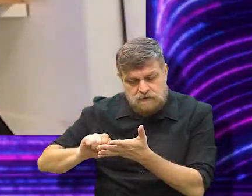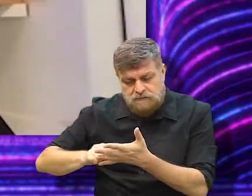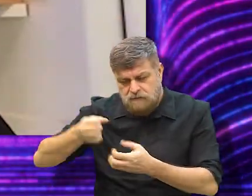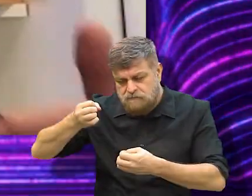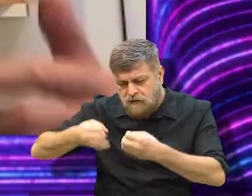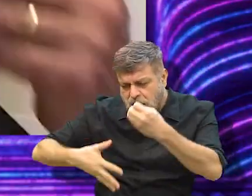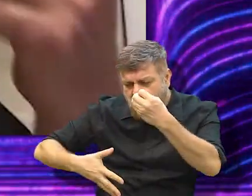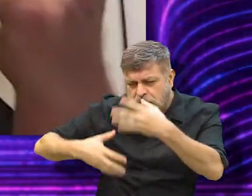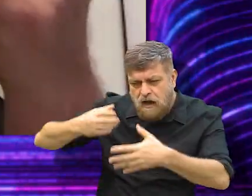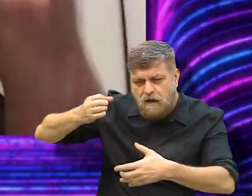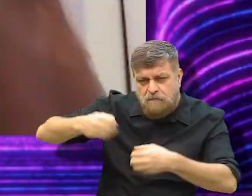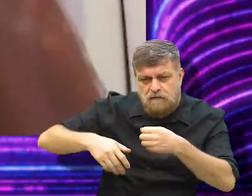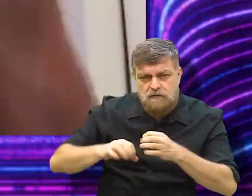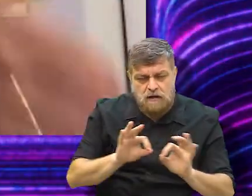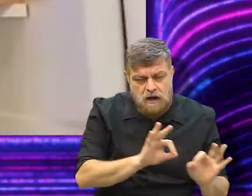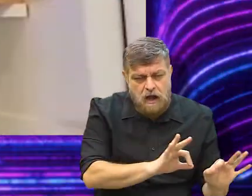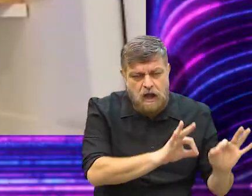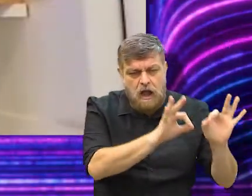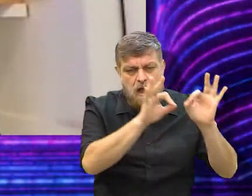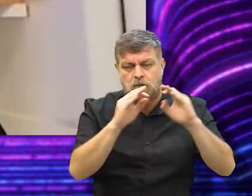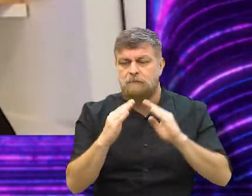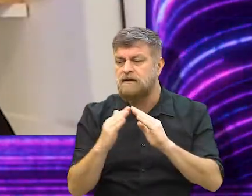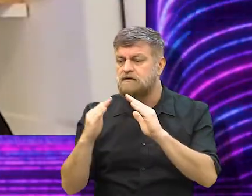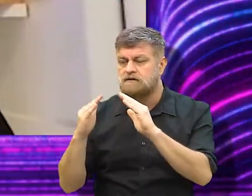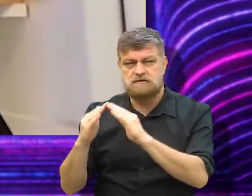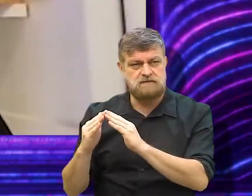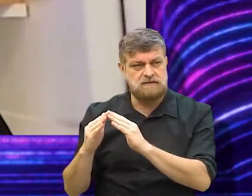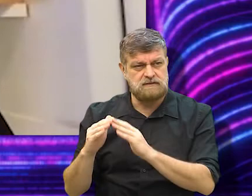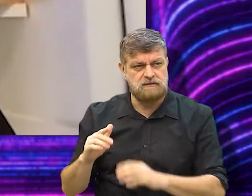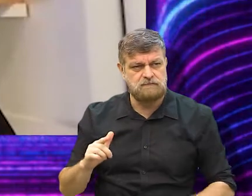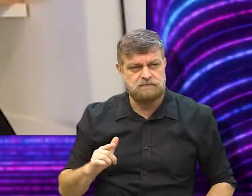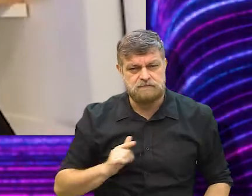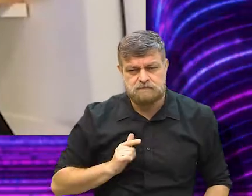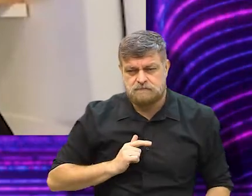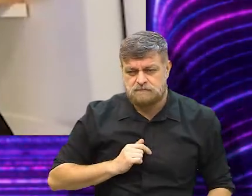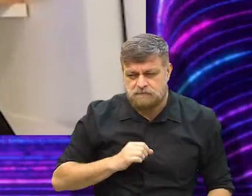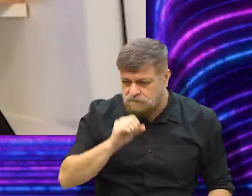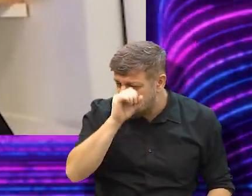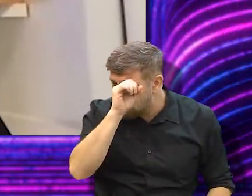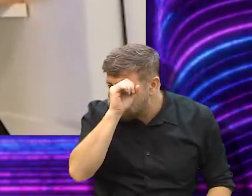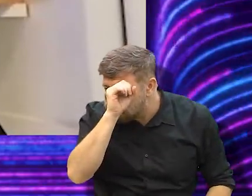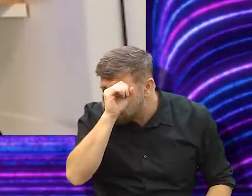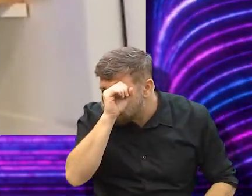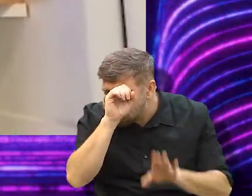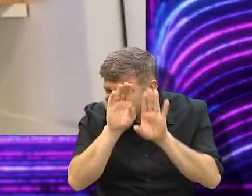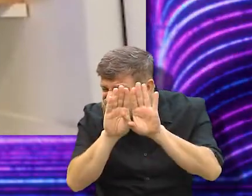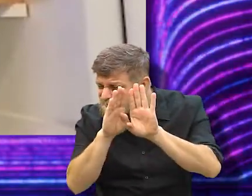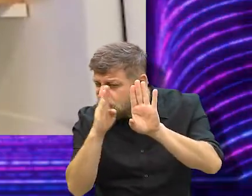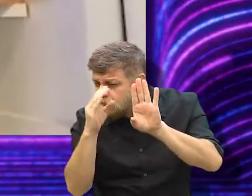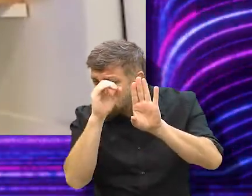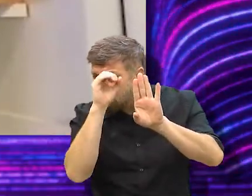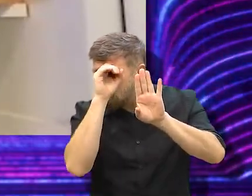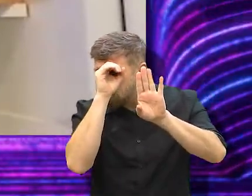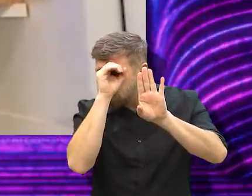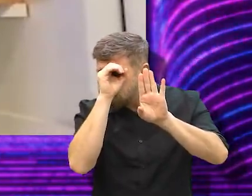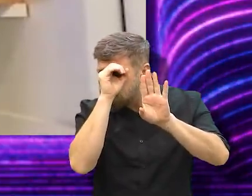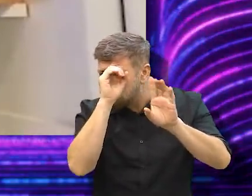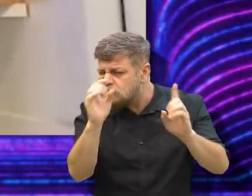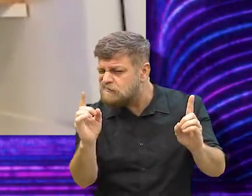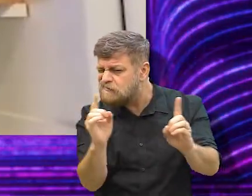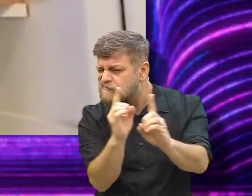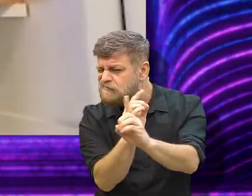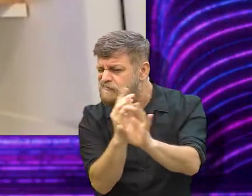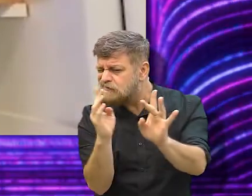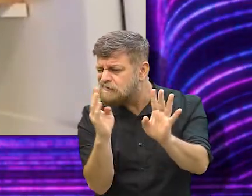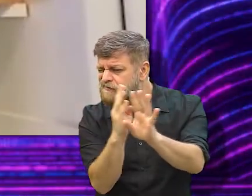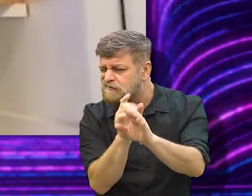vai descrevendo, ele acompanha os vizinhos no olho mágico da porta, porque é onde ele consegue ver